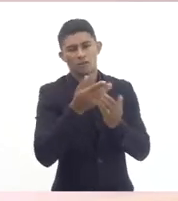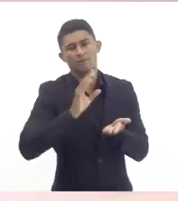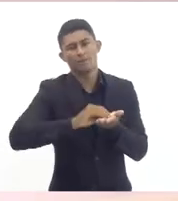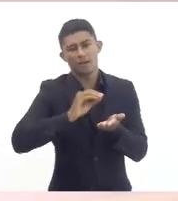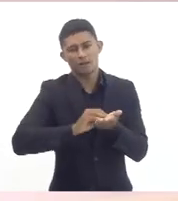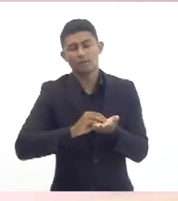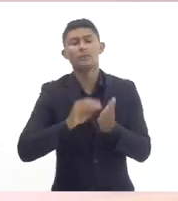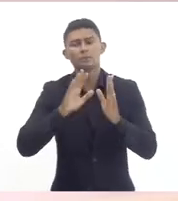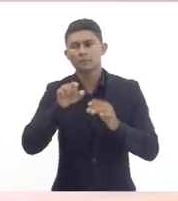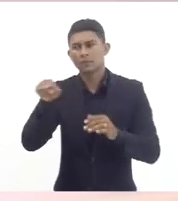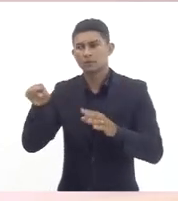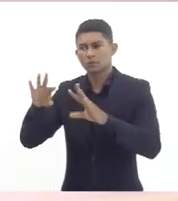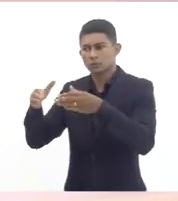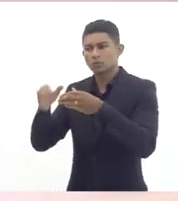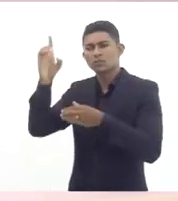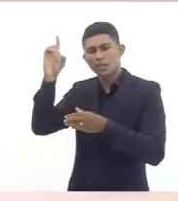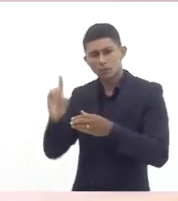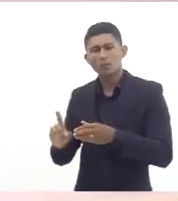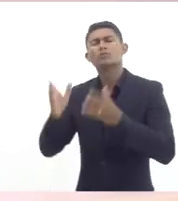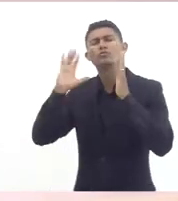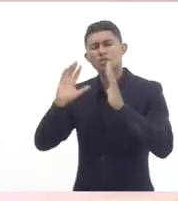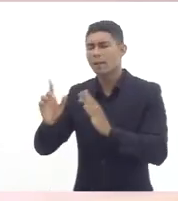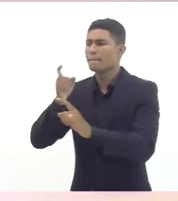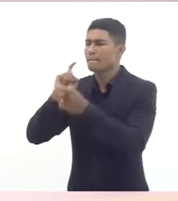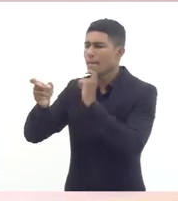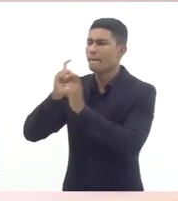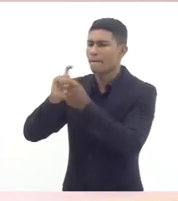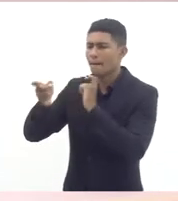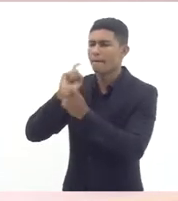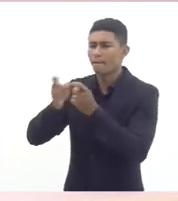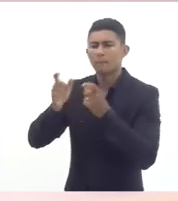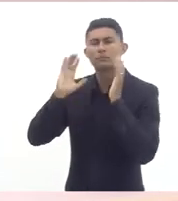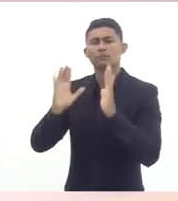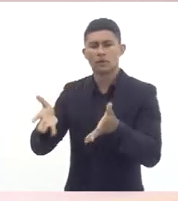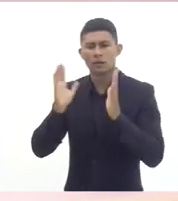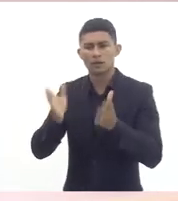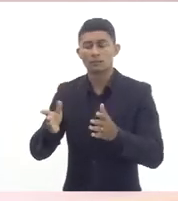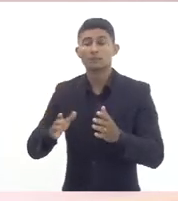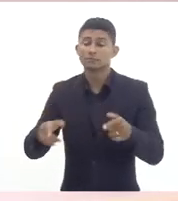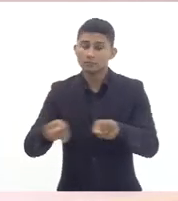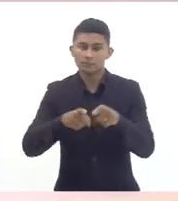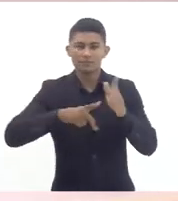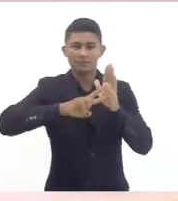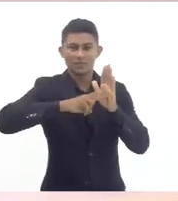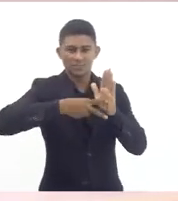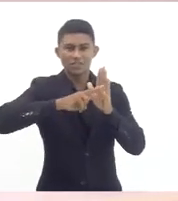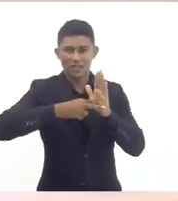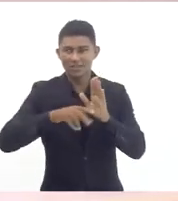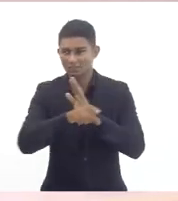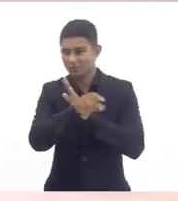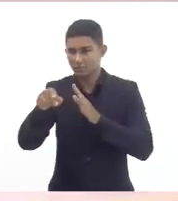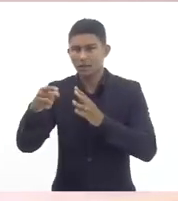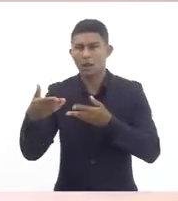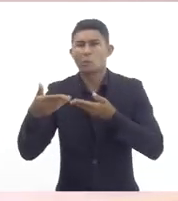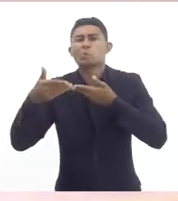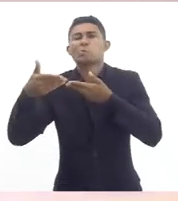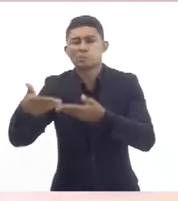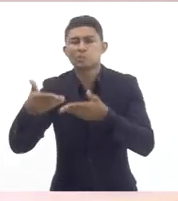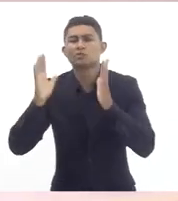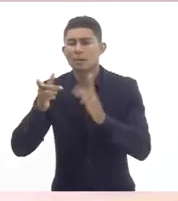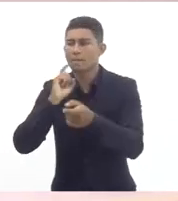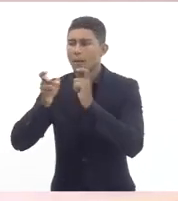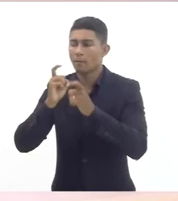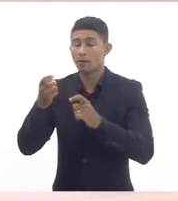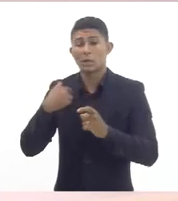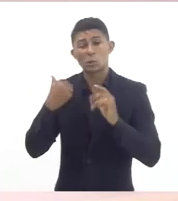recebido tem entrado em contato com o sindicato recebido bem e espero que esse diálogo